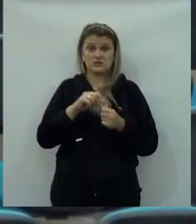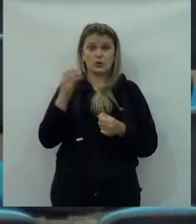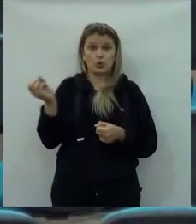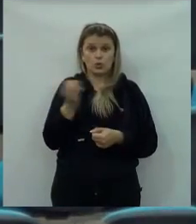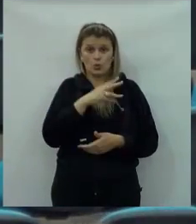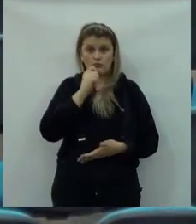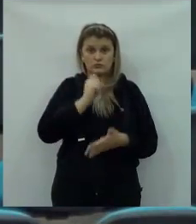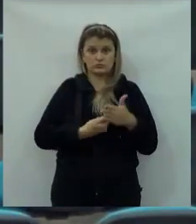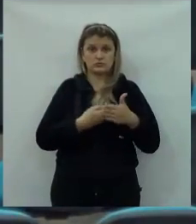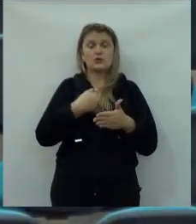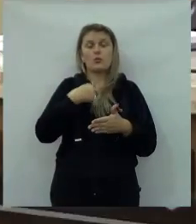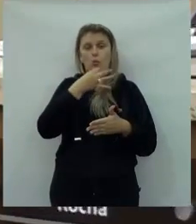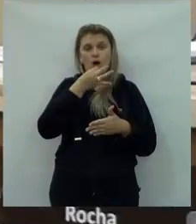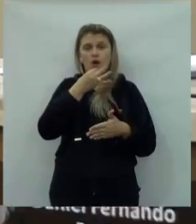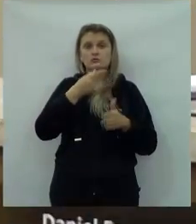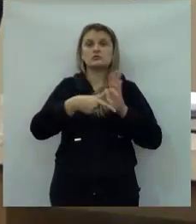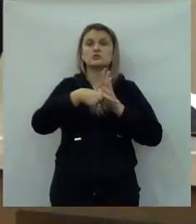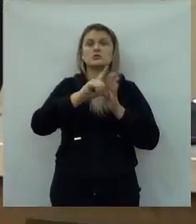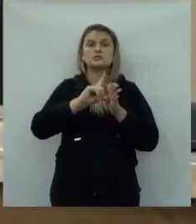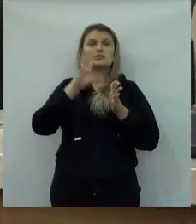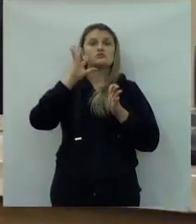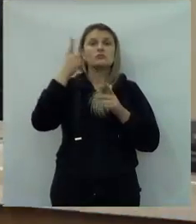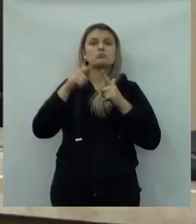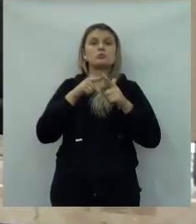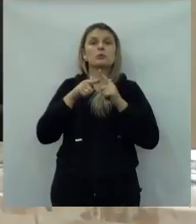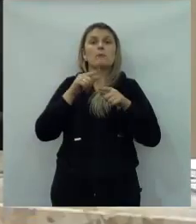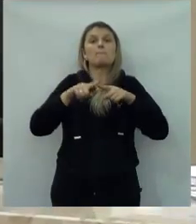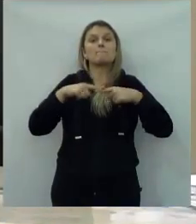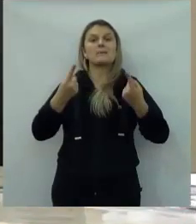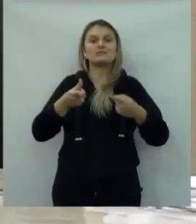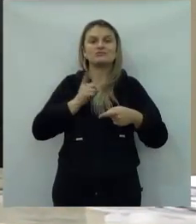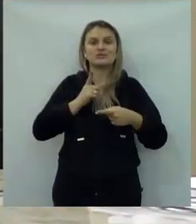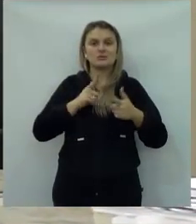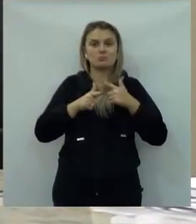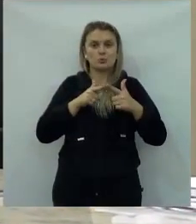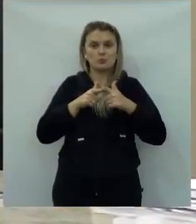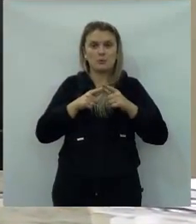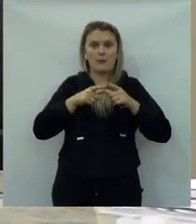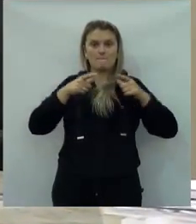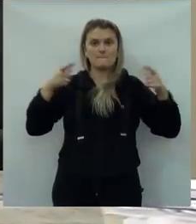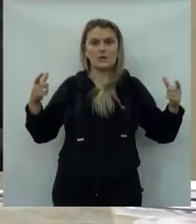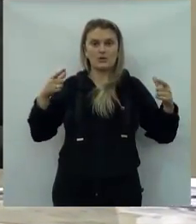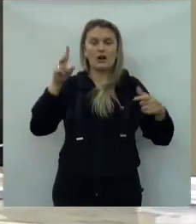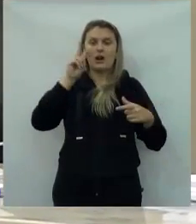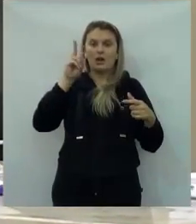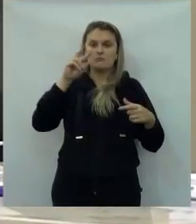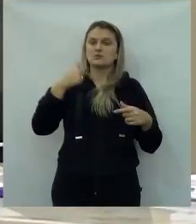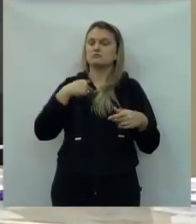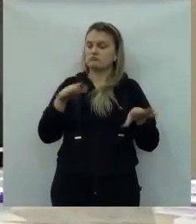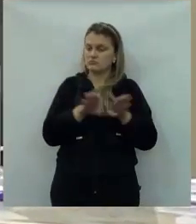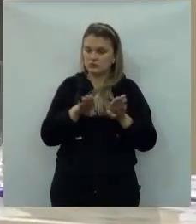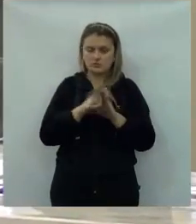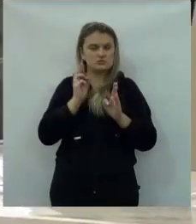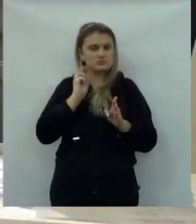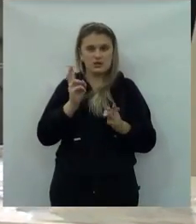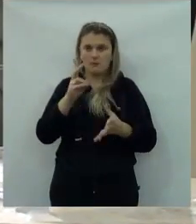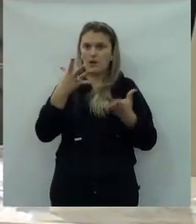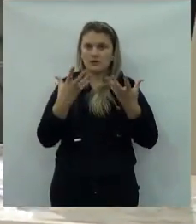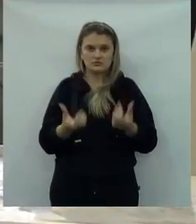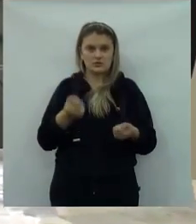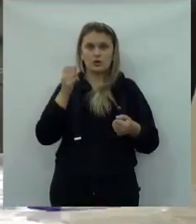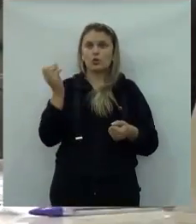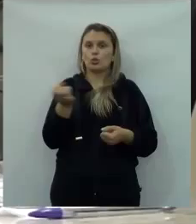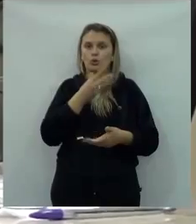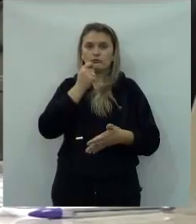eu acho que se nós tivéssemos renovado esse contrato, talvez tivesse solucionado. Só que nós tínhamos um problema bem grande, o senhor se